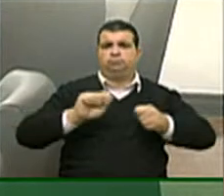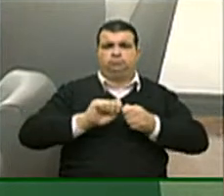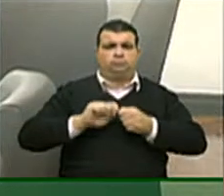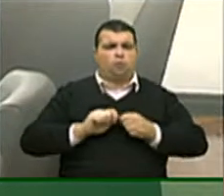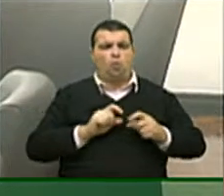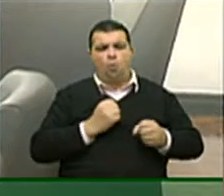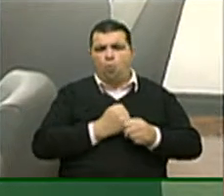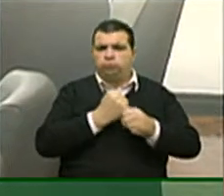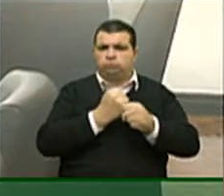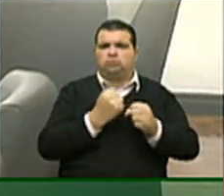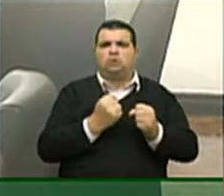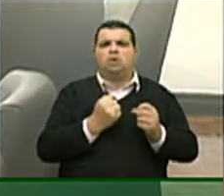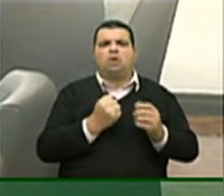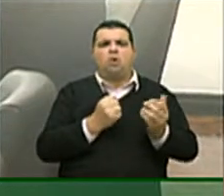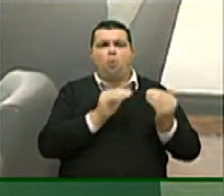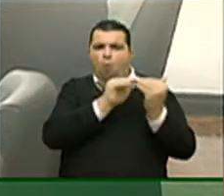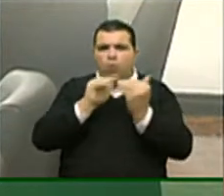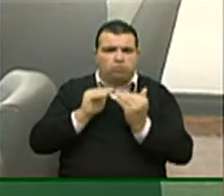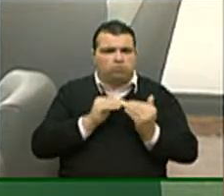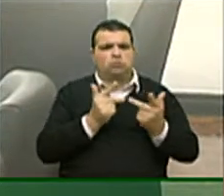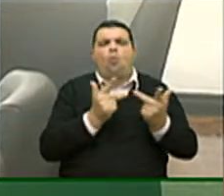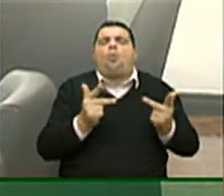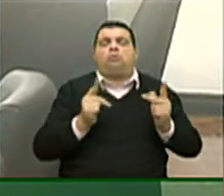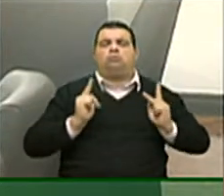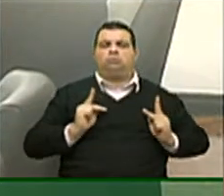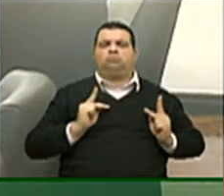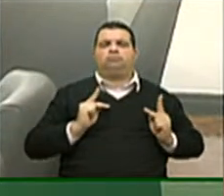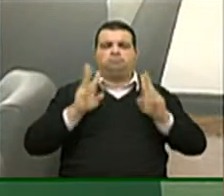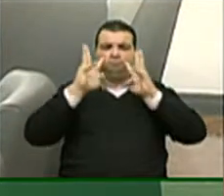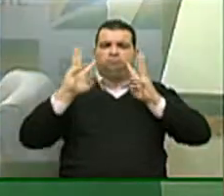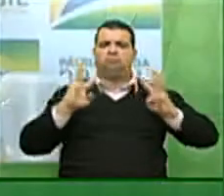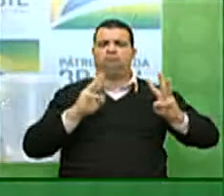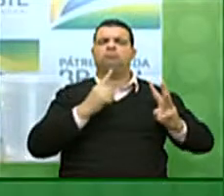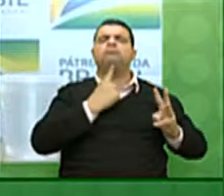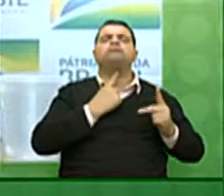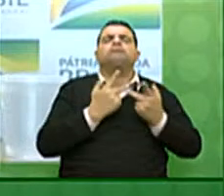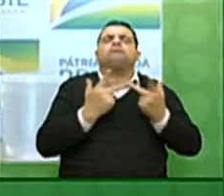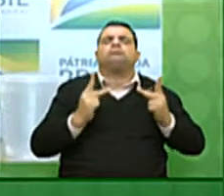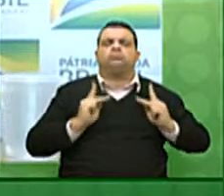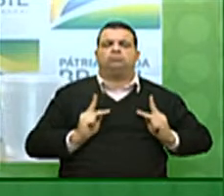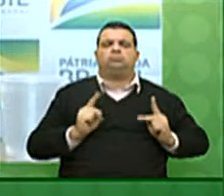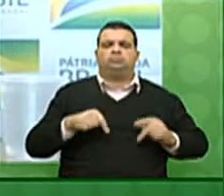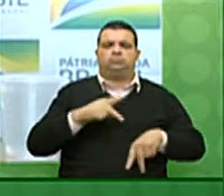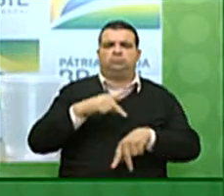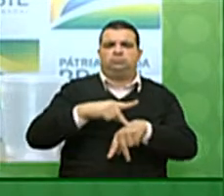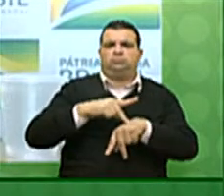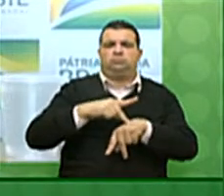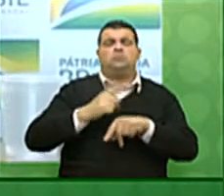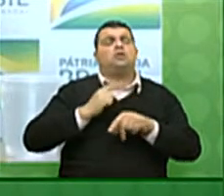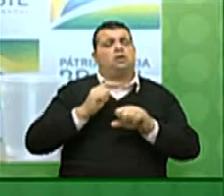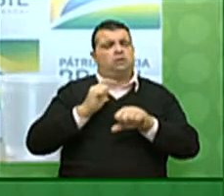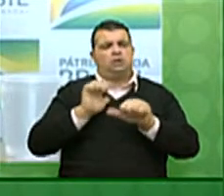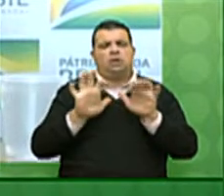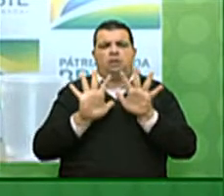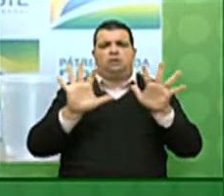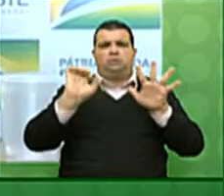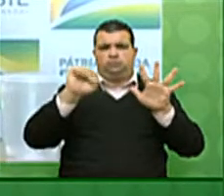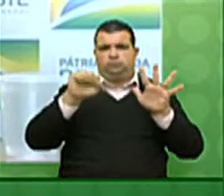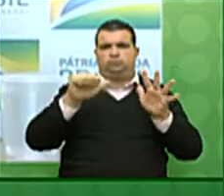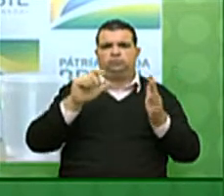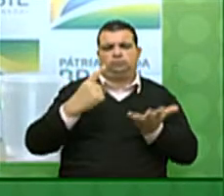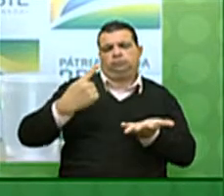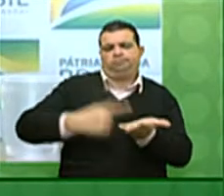os consensos que atendam aos anseios e às necessidades do país. Portanto, ficar muito claro, nosso